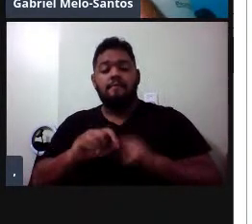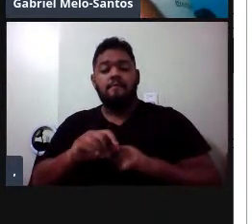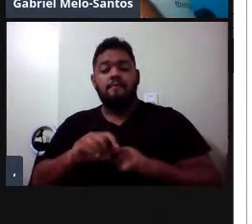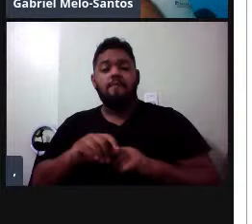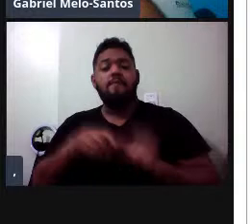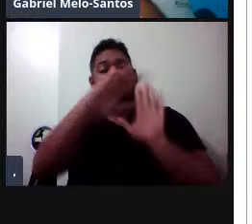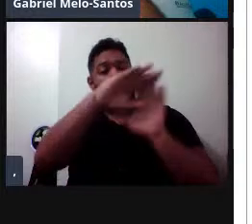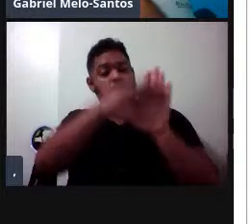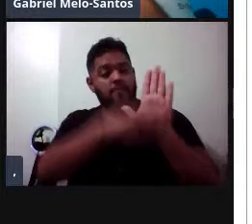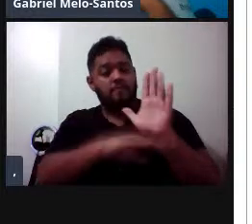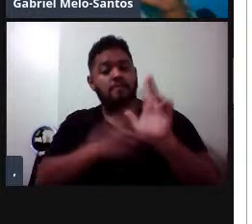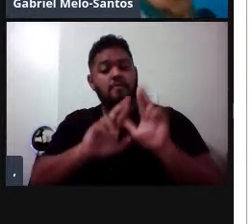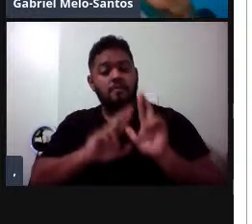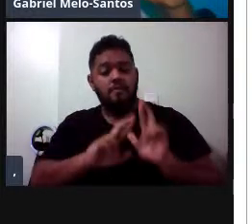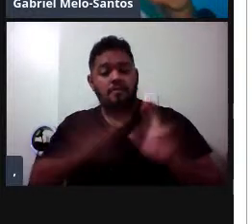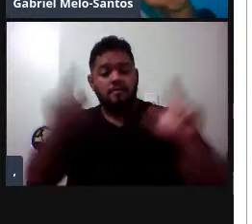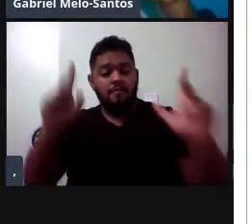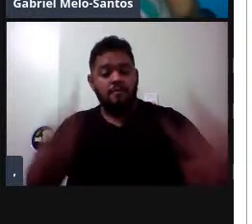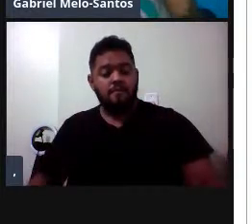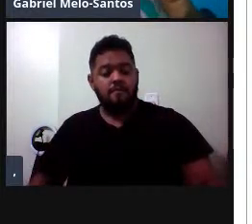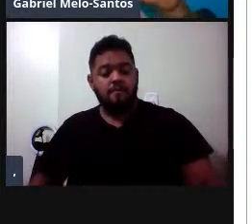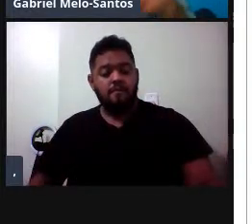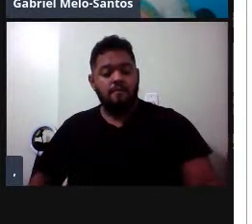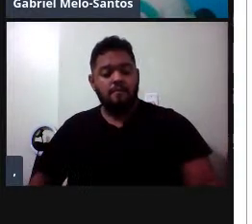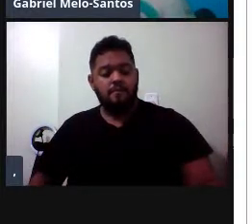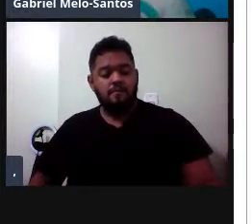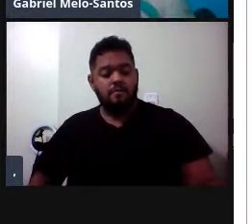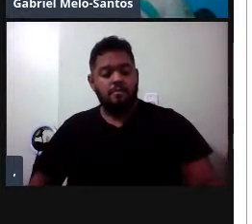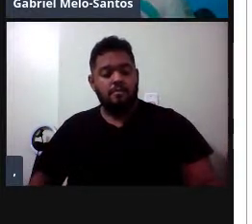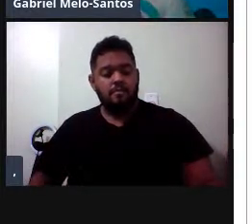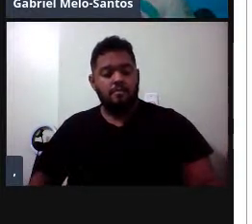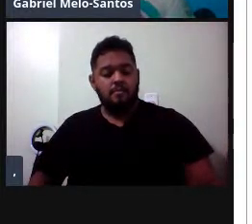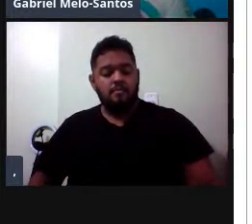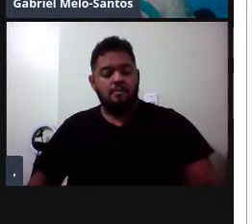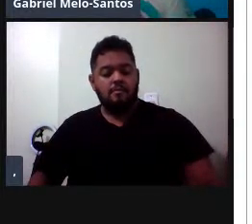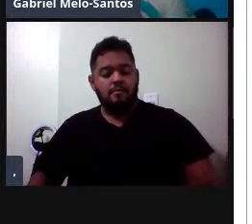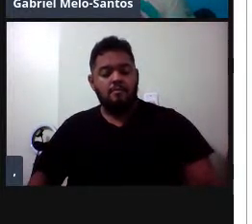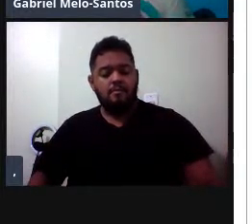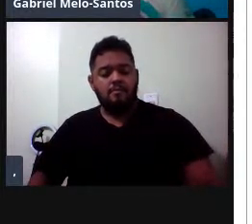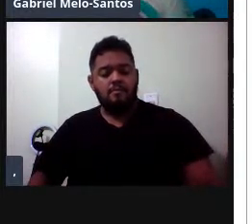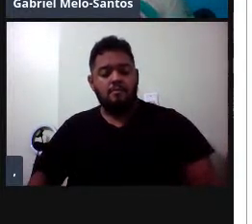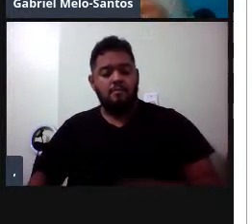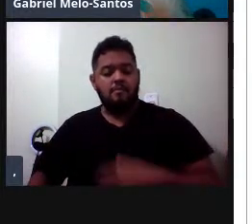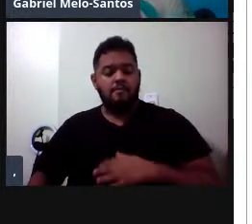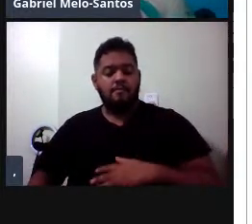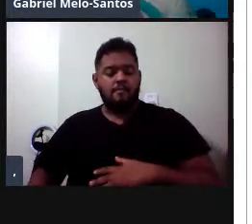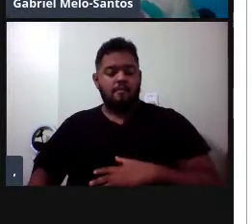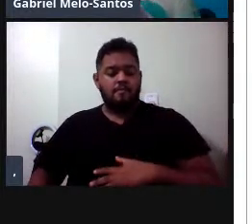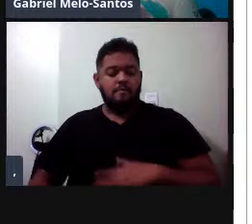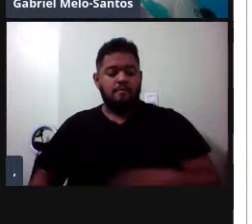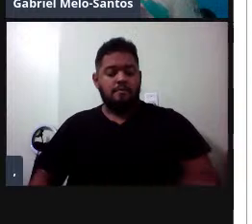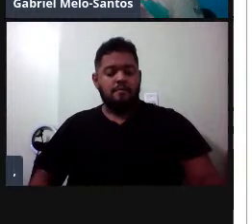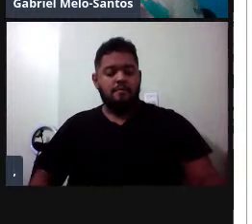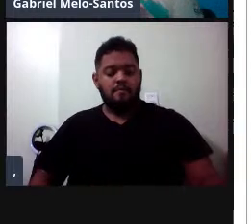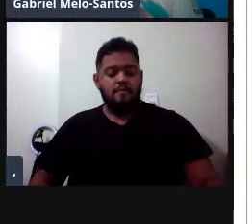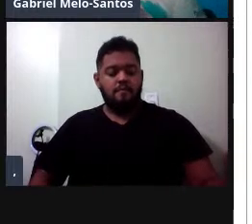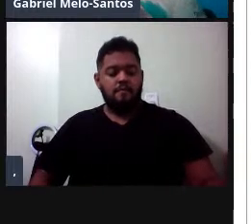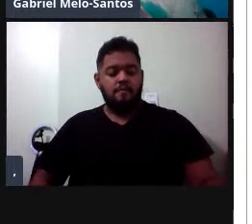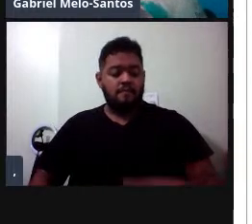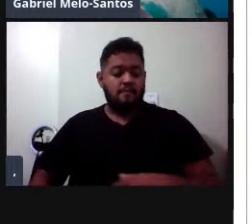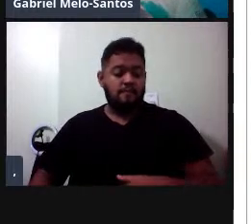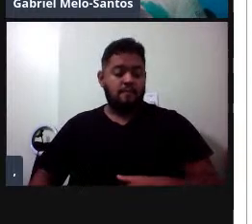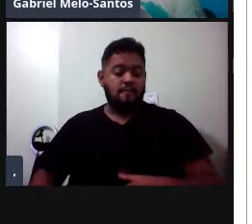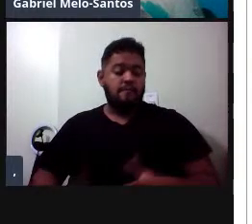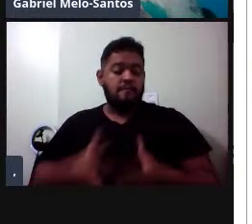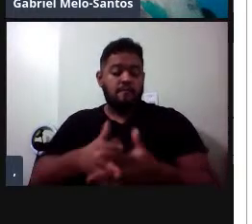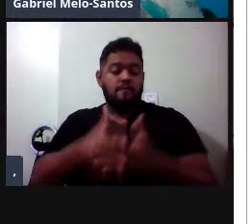diferente que permitia a gente extrair o contorno de quase todos os componentes das vocalizações dos botes para ser um pouquinho mais complexos